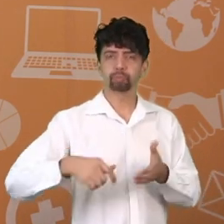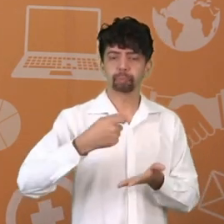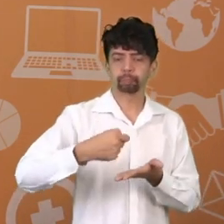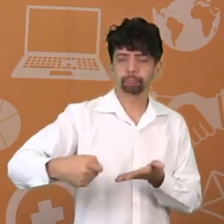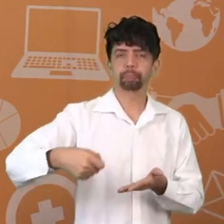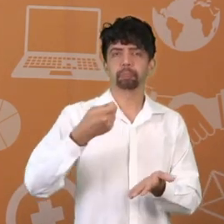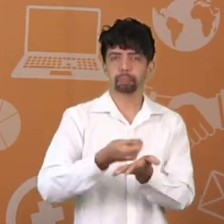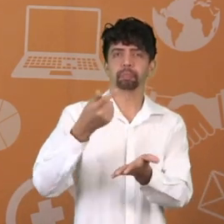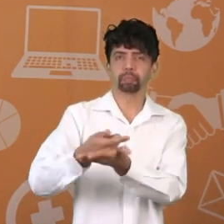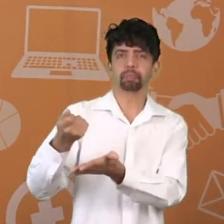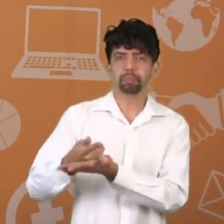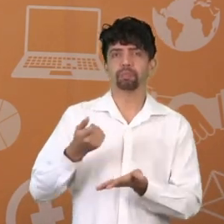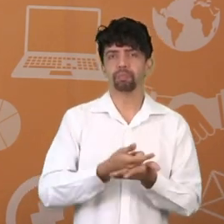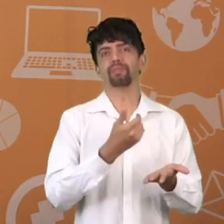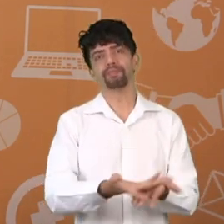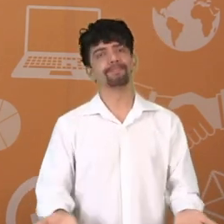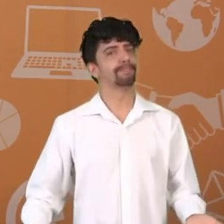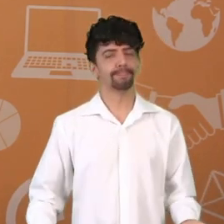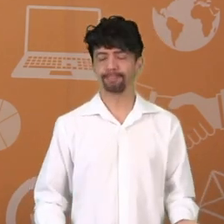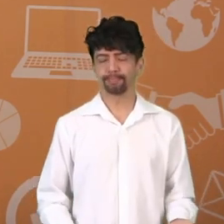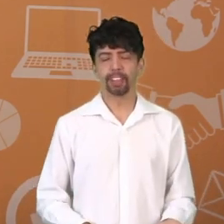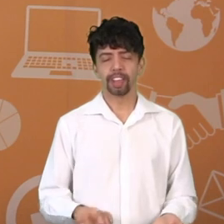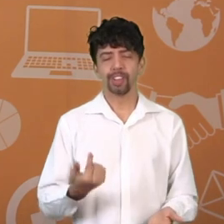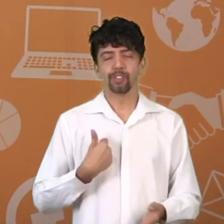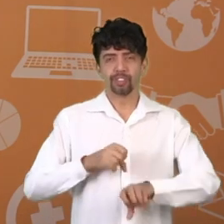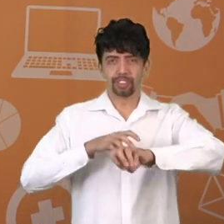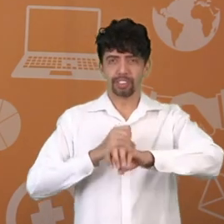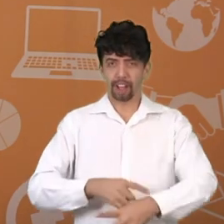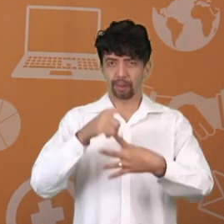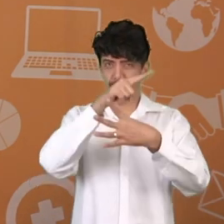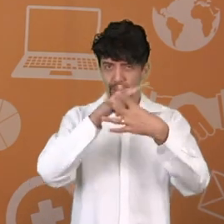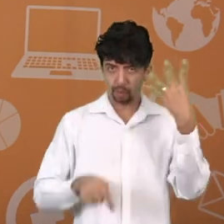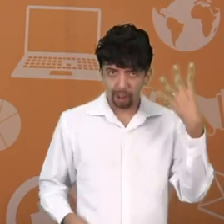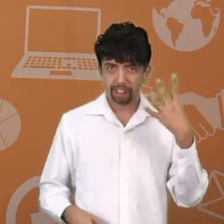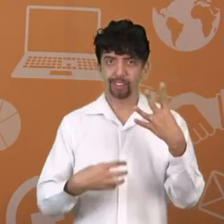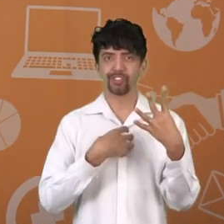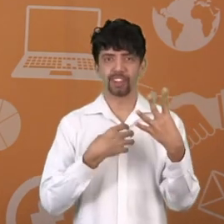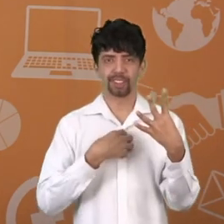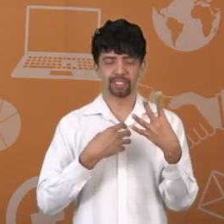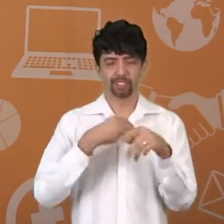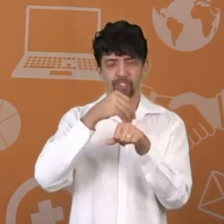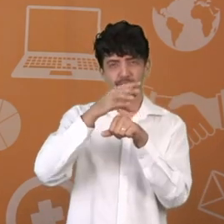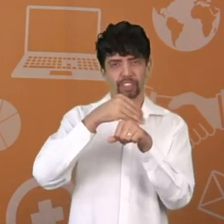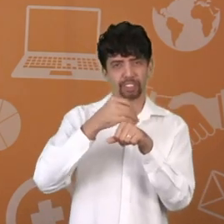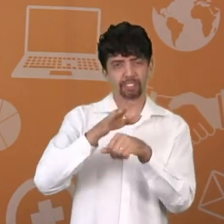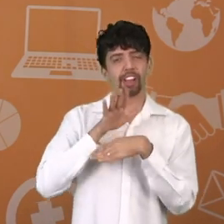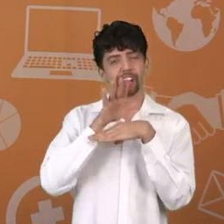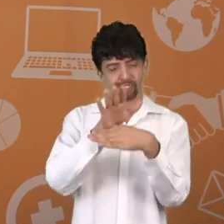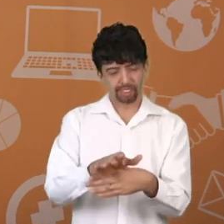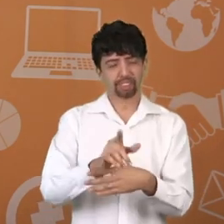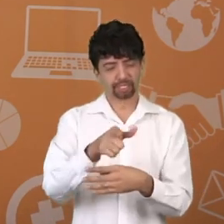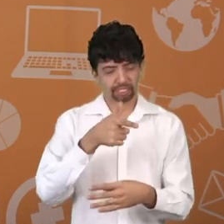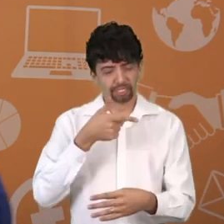a você, se você praticar esses quatro passos que eu vou colocar para você aqui, você terá êxito na sua